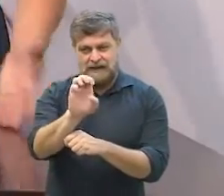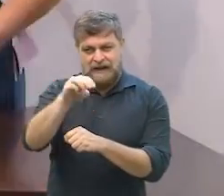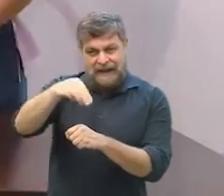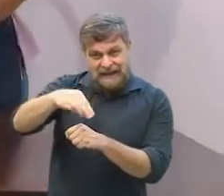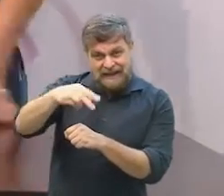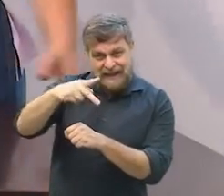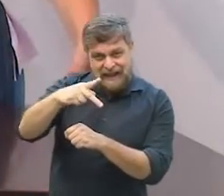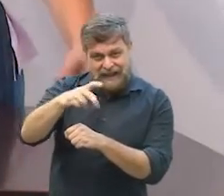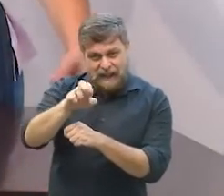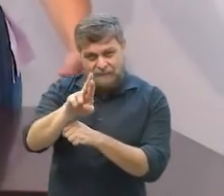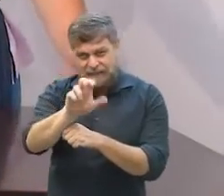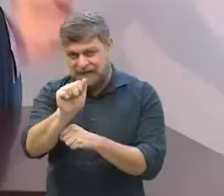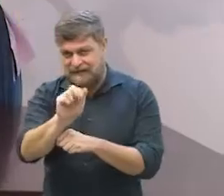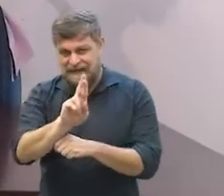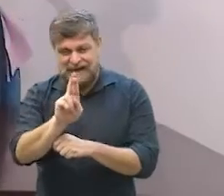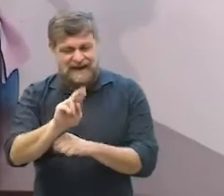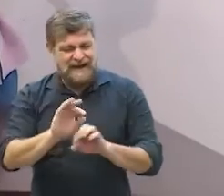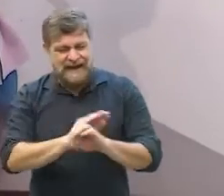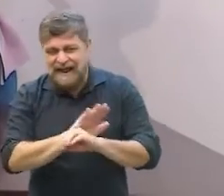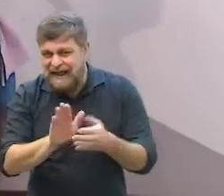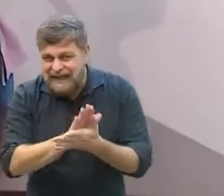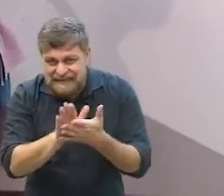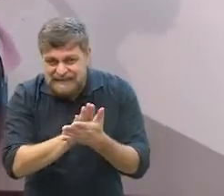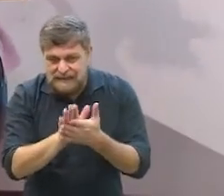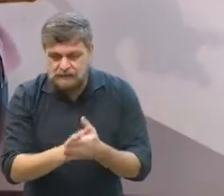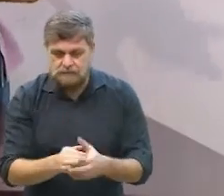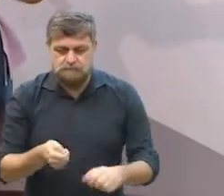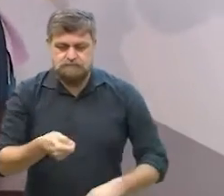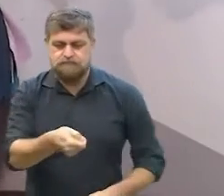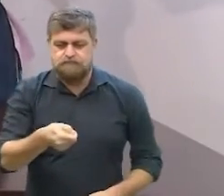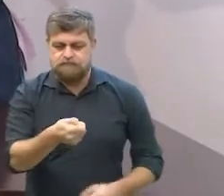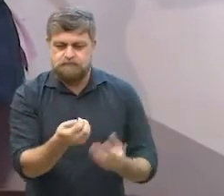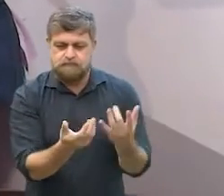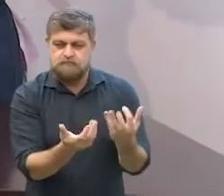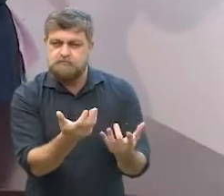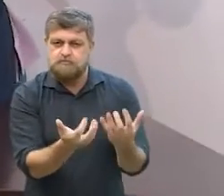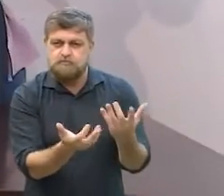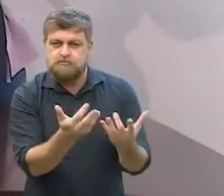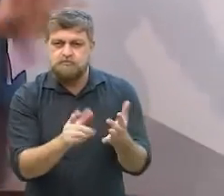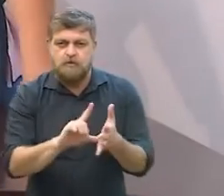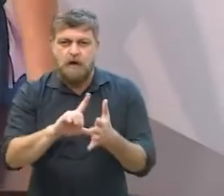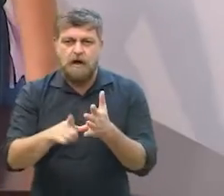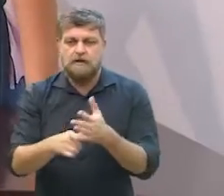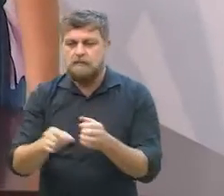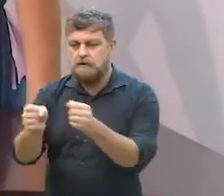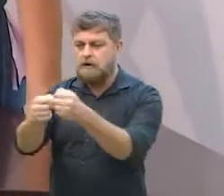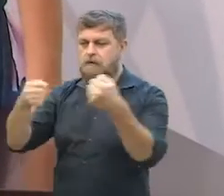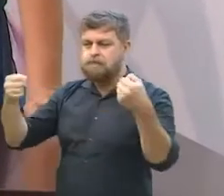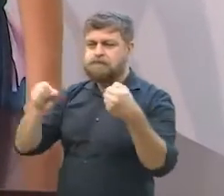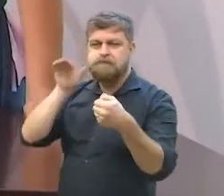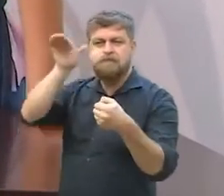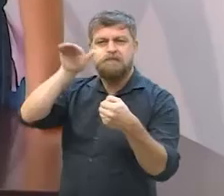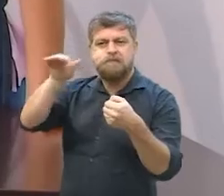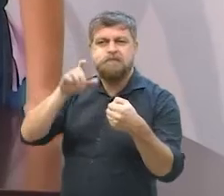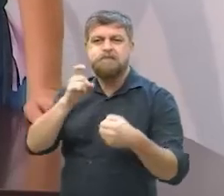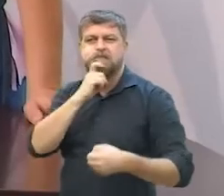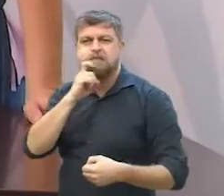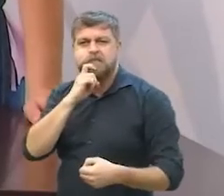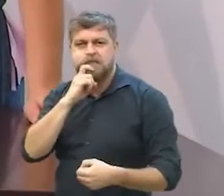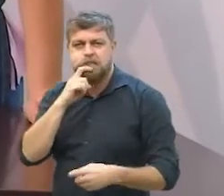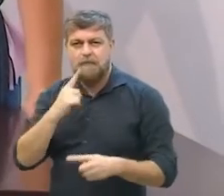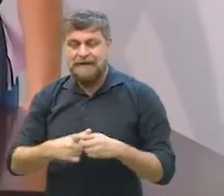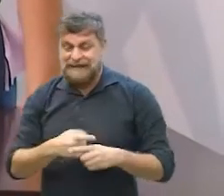porque você realmente não precisa fazer a temperagem é só derreter colocar na forminha levar na geladeira tá pronto porque se é o outro